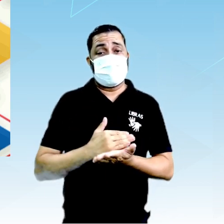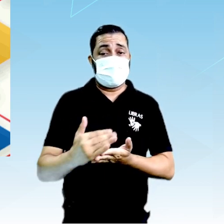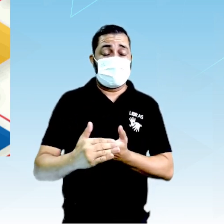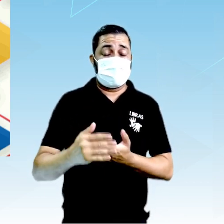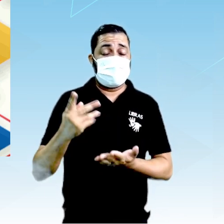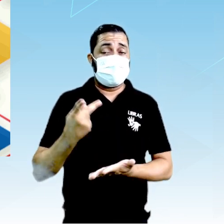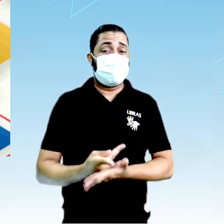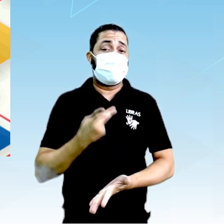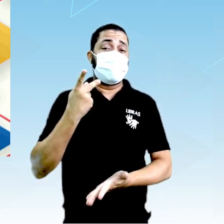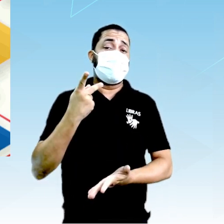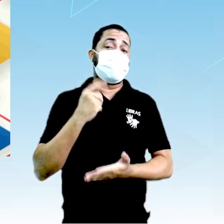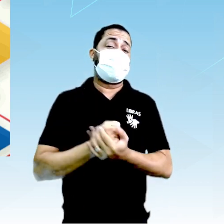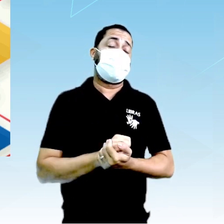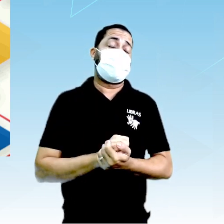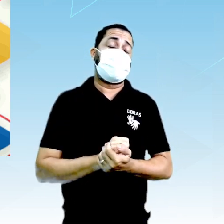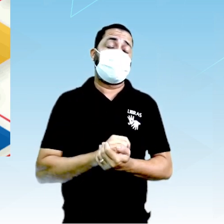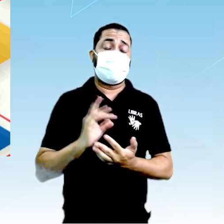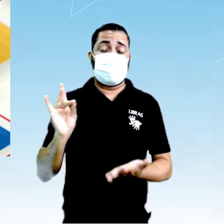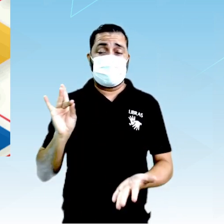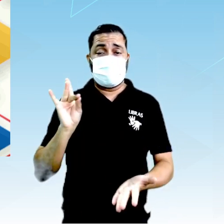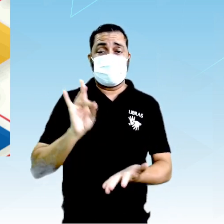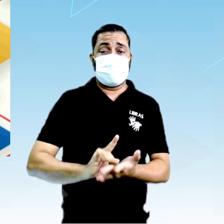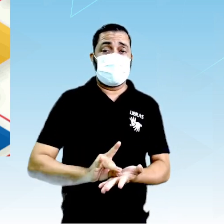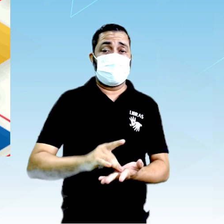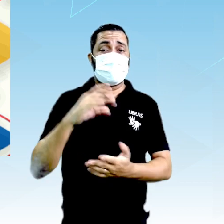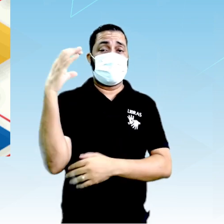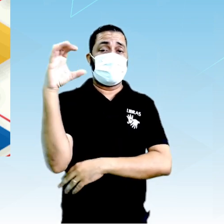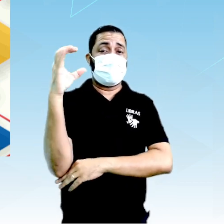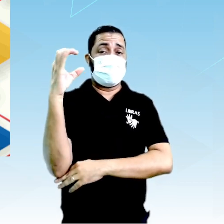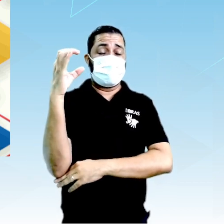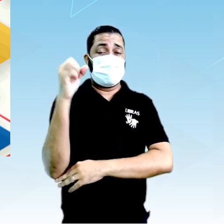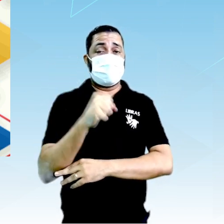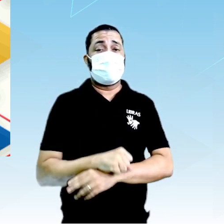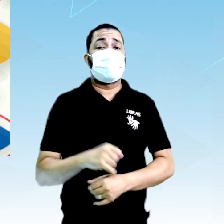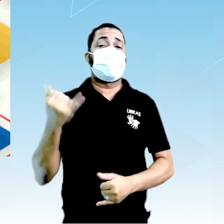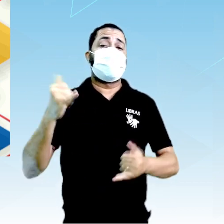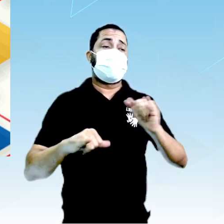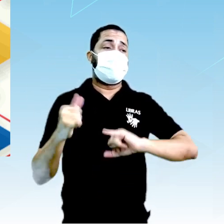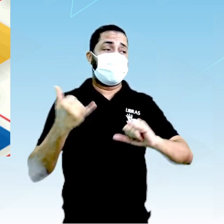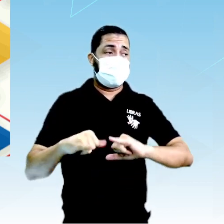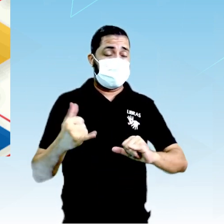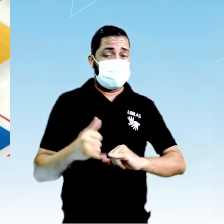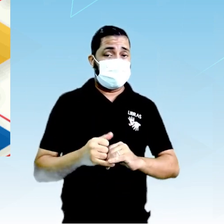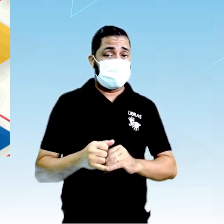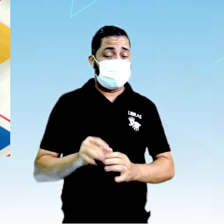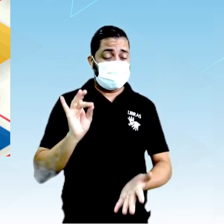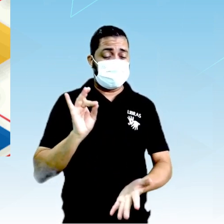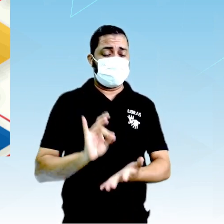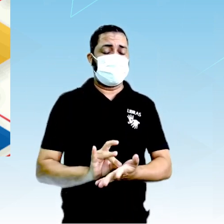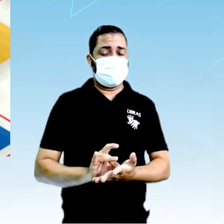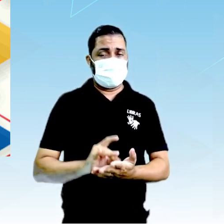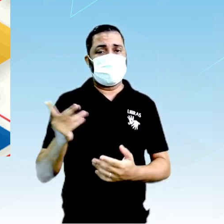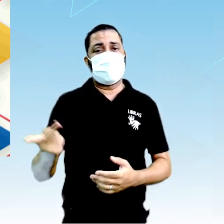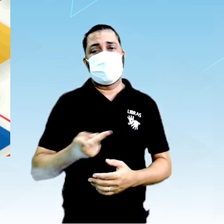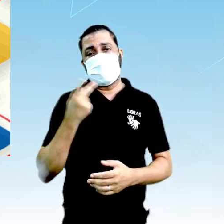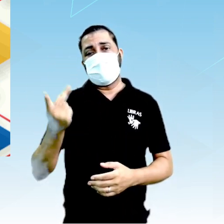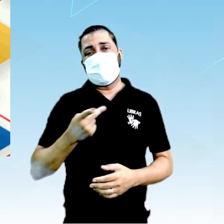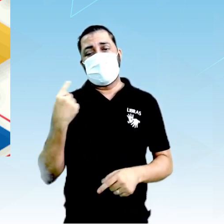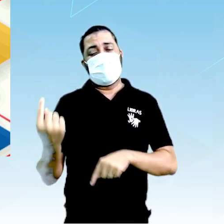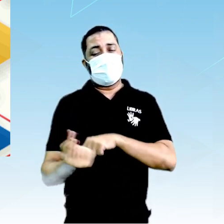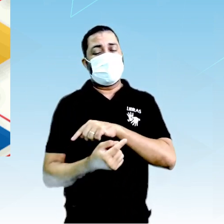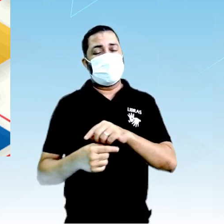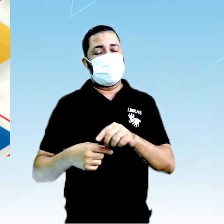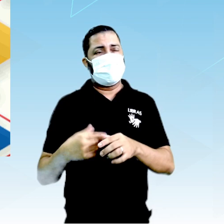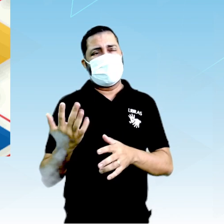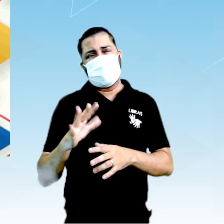acontecer e se firmar como ciência. A química, química propriamente dito, a gente está falando ali ao redor